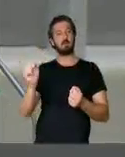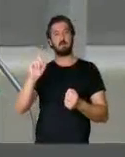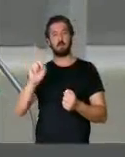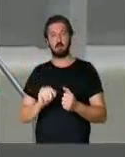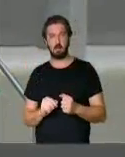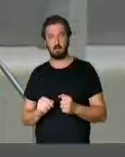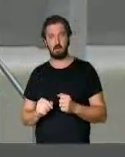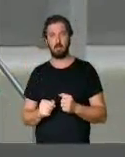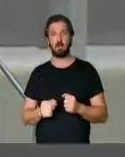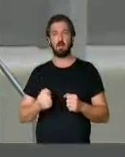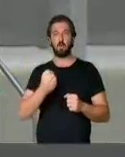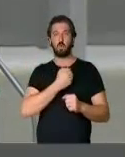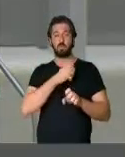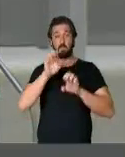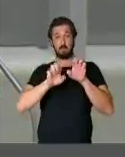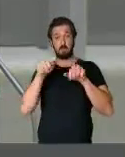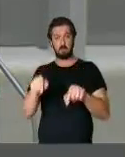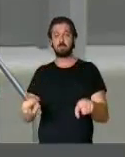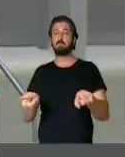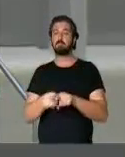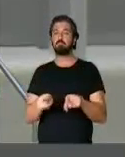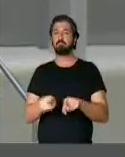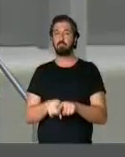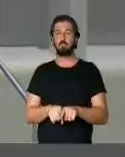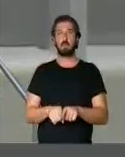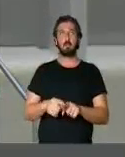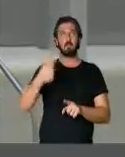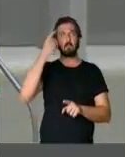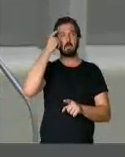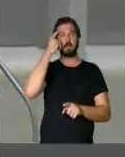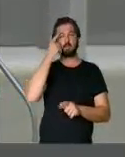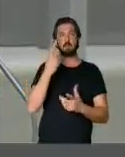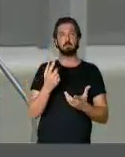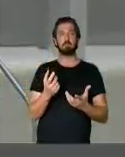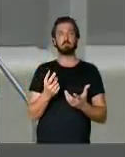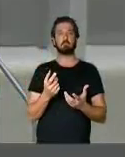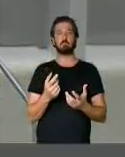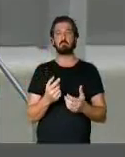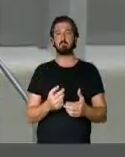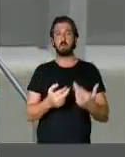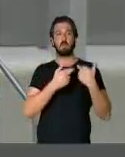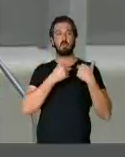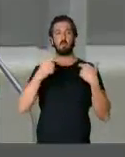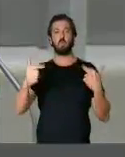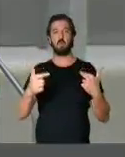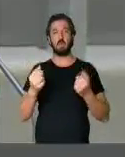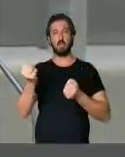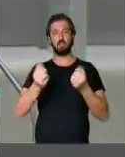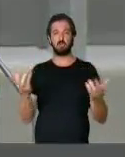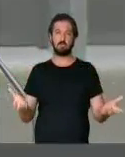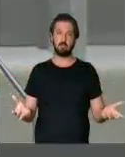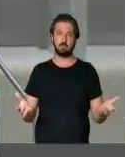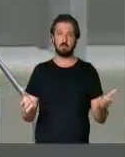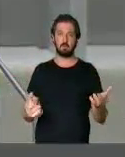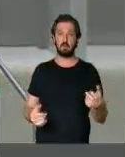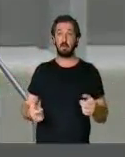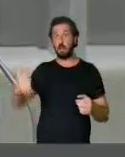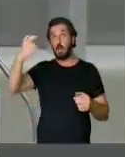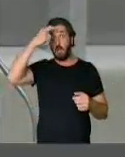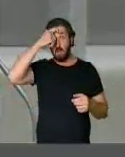com esses números e muito menos agir de forma irresponsável no trânsito. Essa